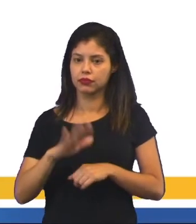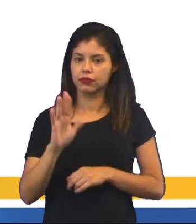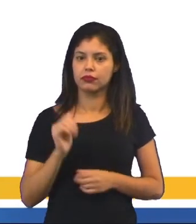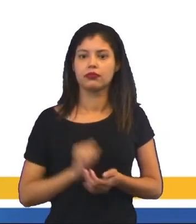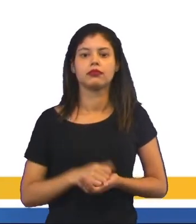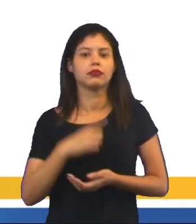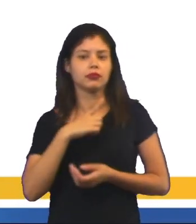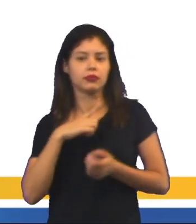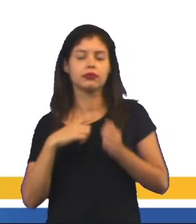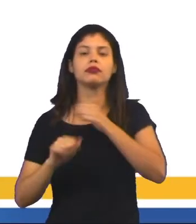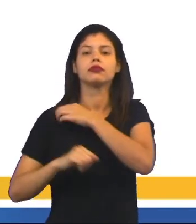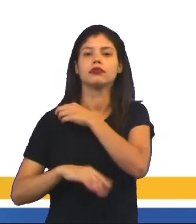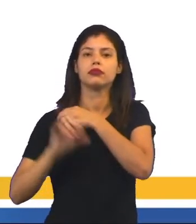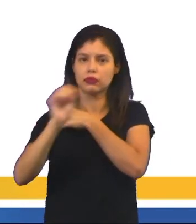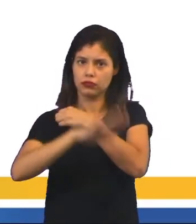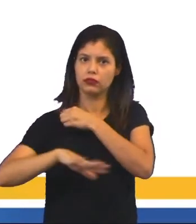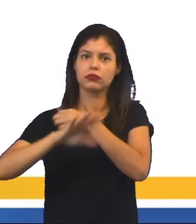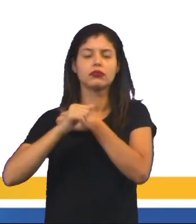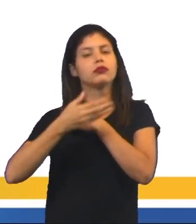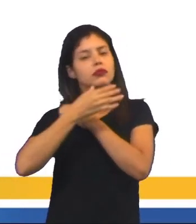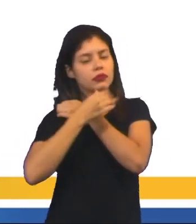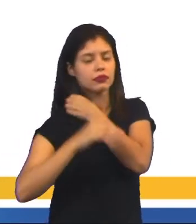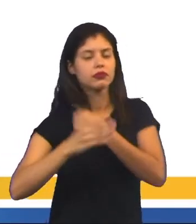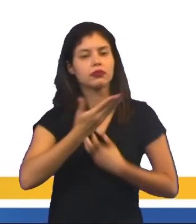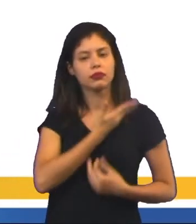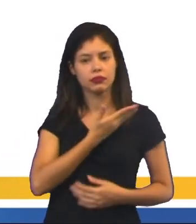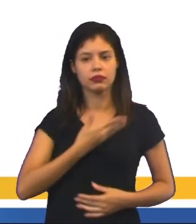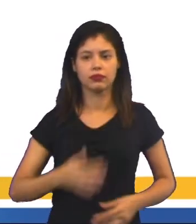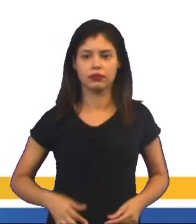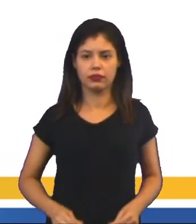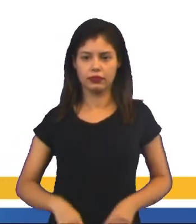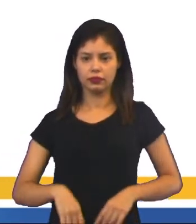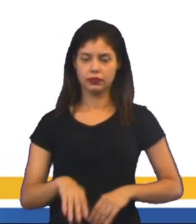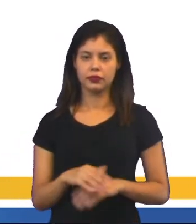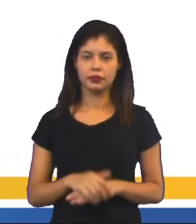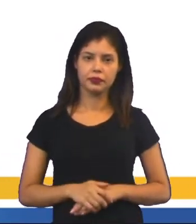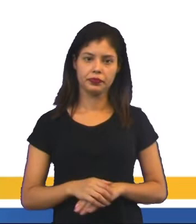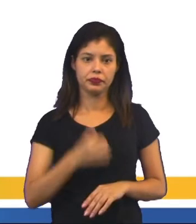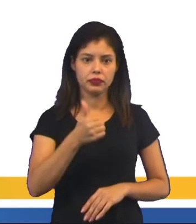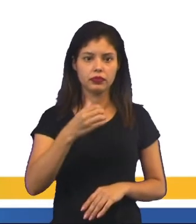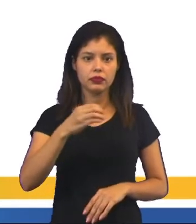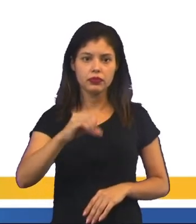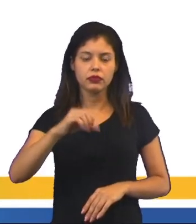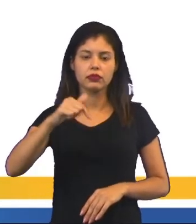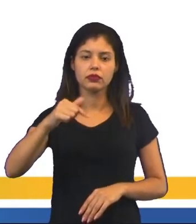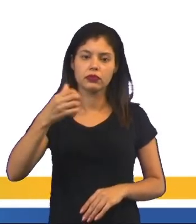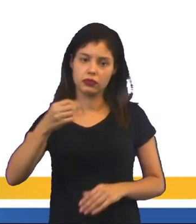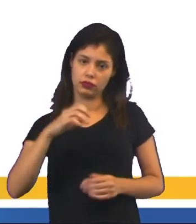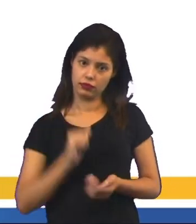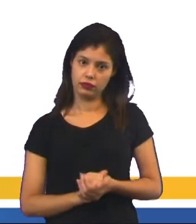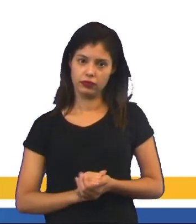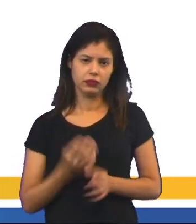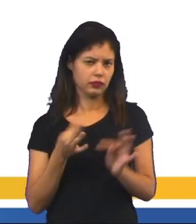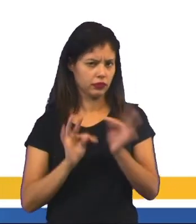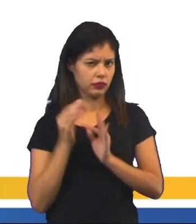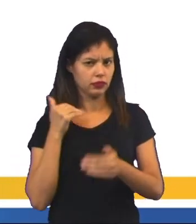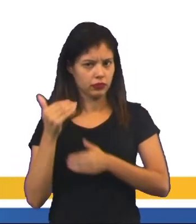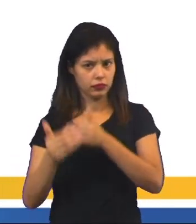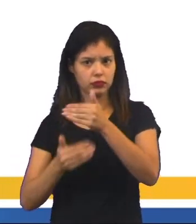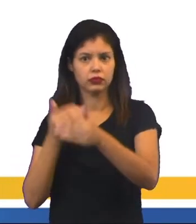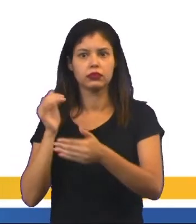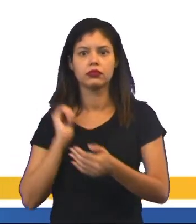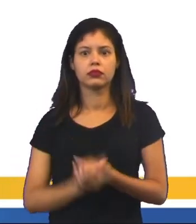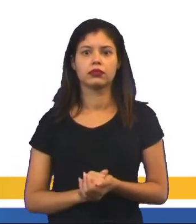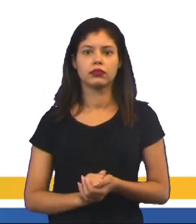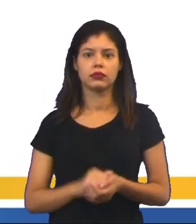status você tinha no meio dos seus amigos. Então, isso é de 1979. O que eu quero mostrar é que essa tecnologia avança,